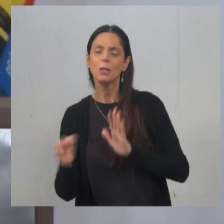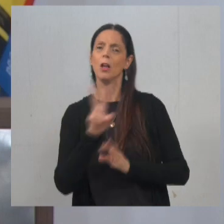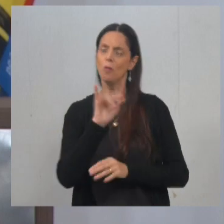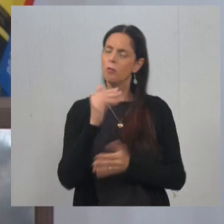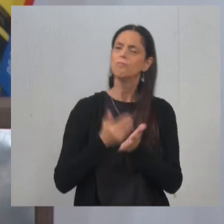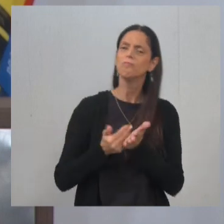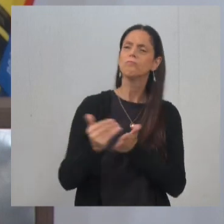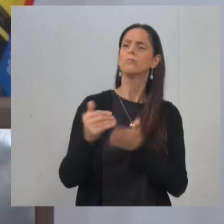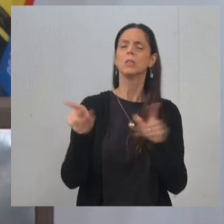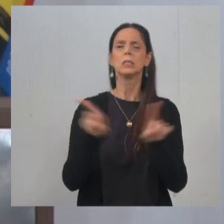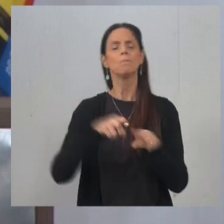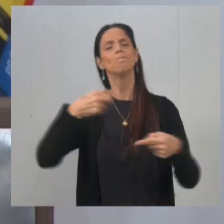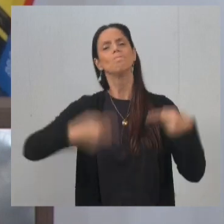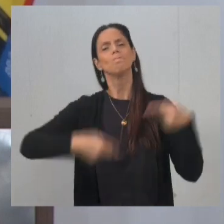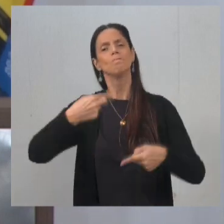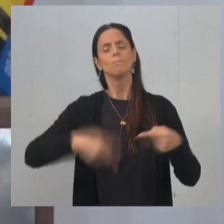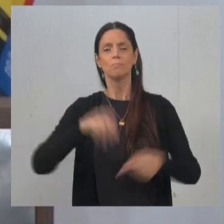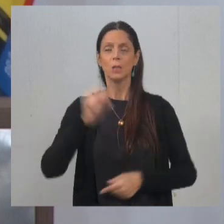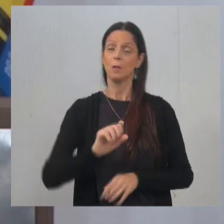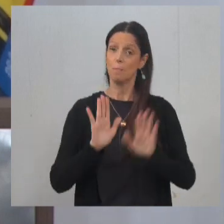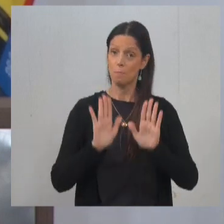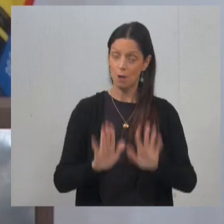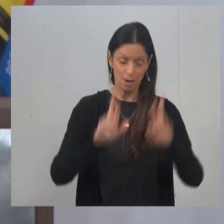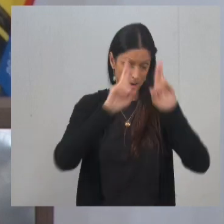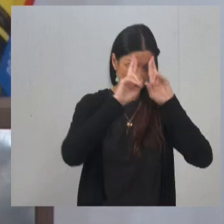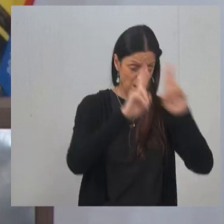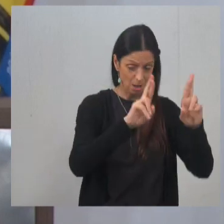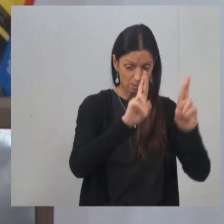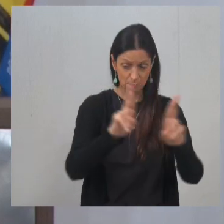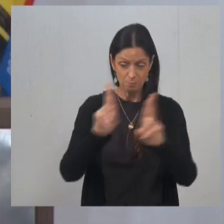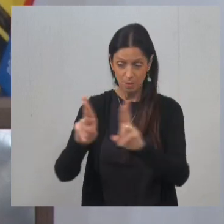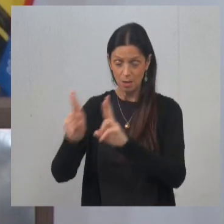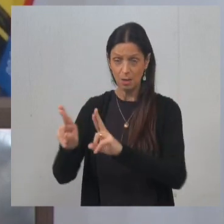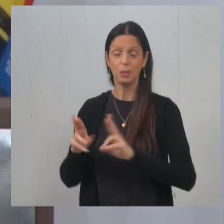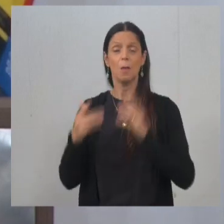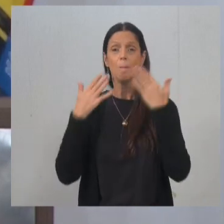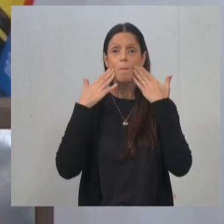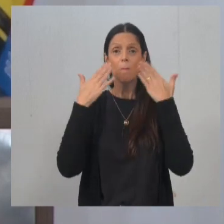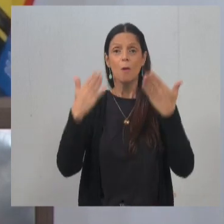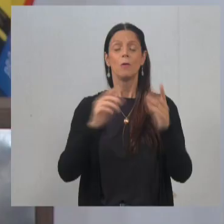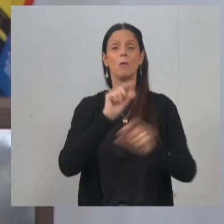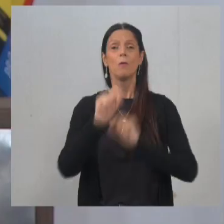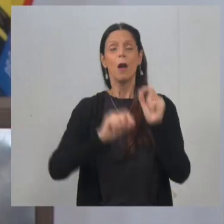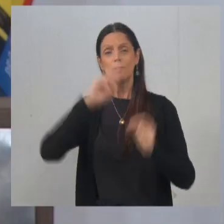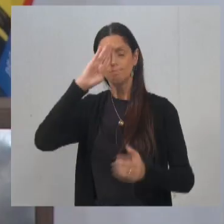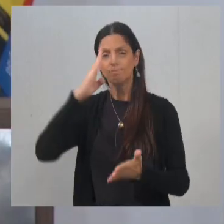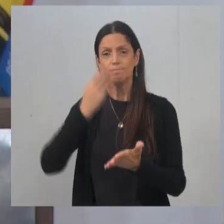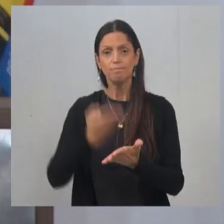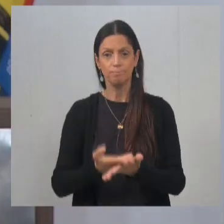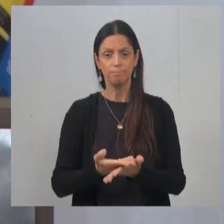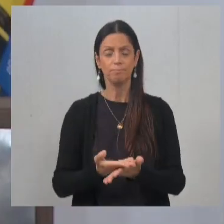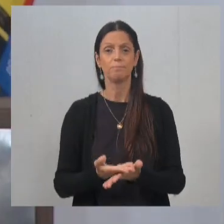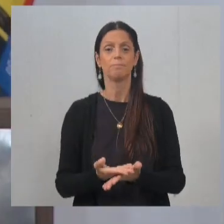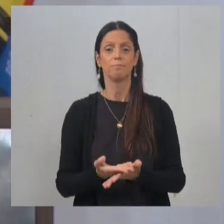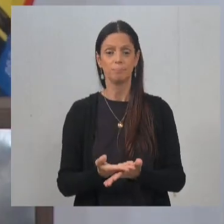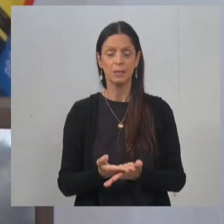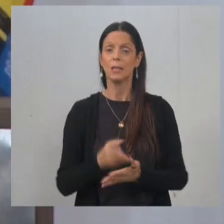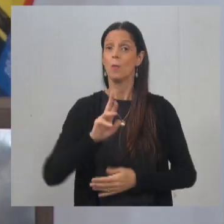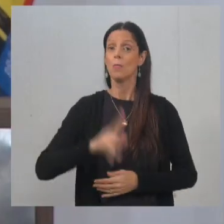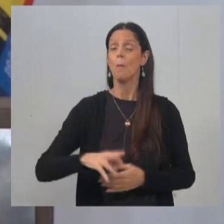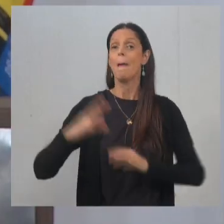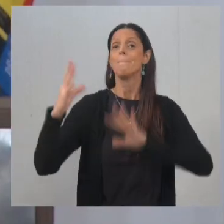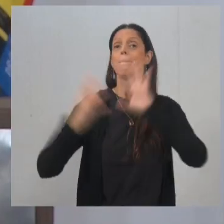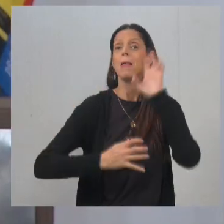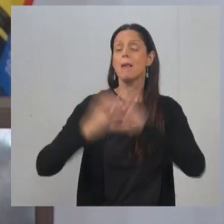discussões aqui, sim, respeitando todos, mas mostrando, de fato, o que a gente acredita. E aí não é uma briga com